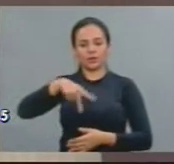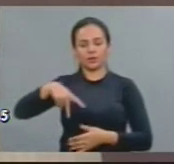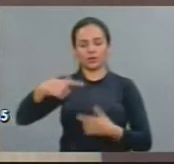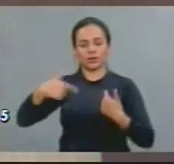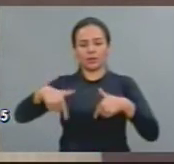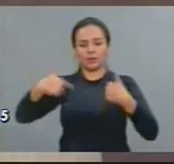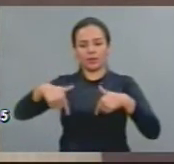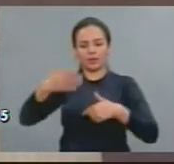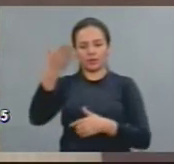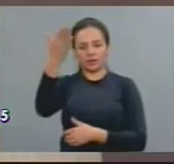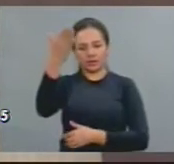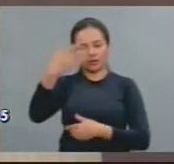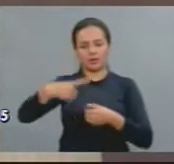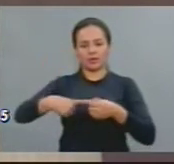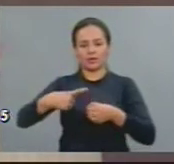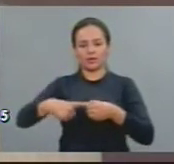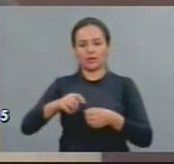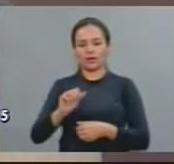Aratuba.